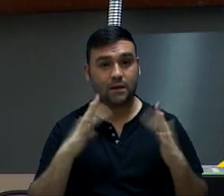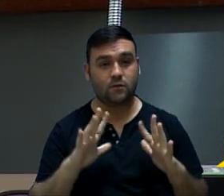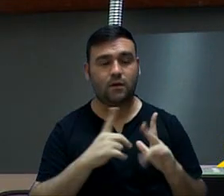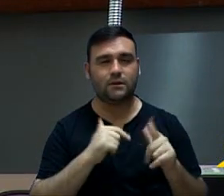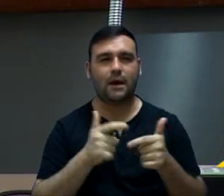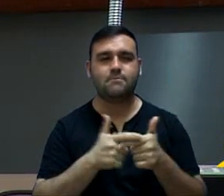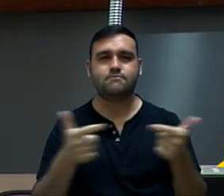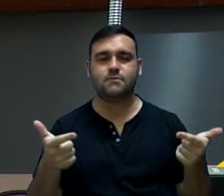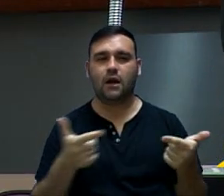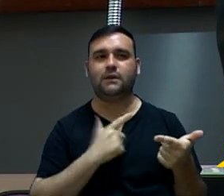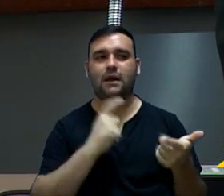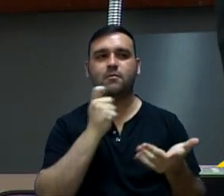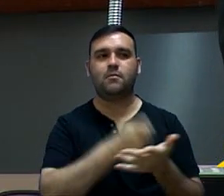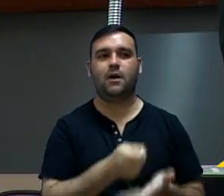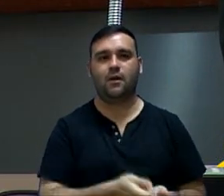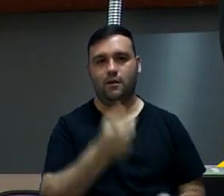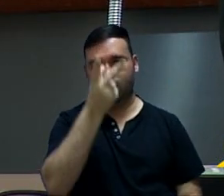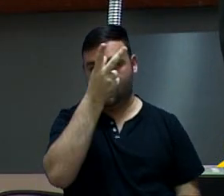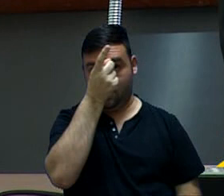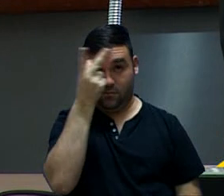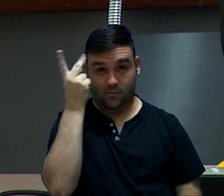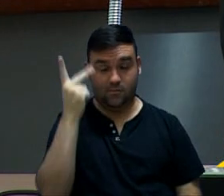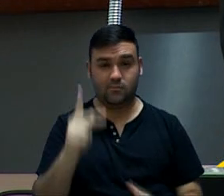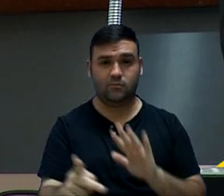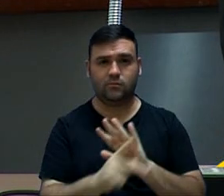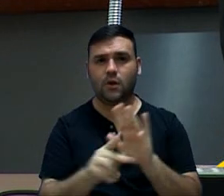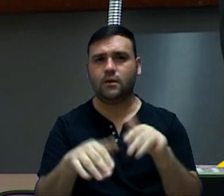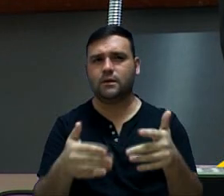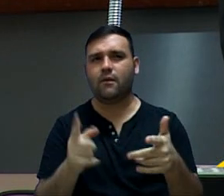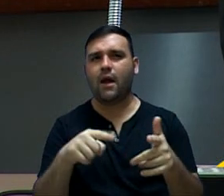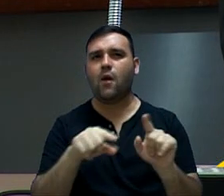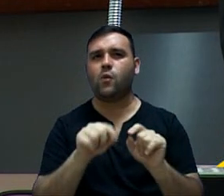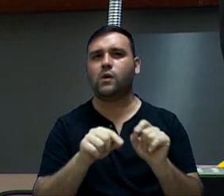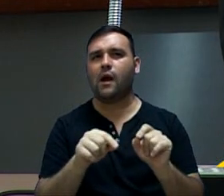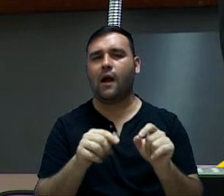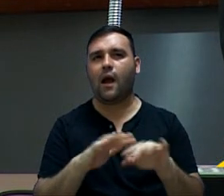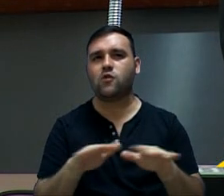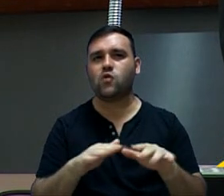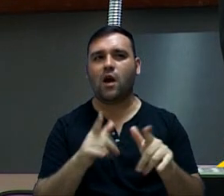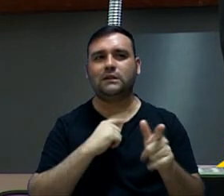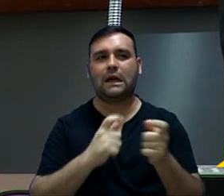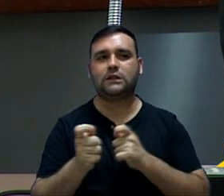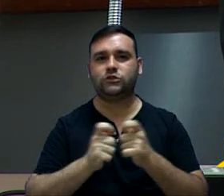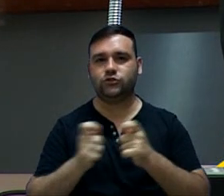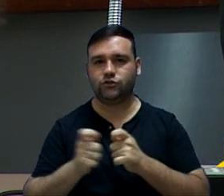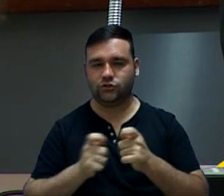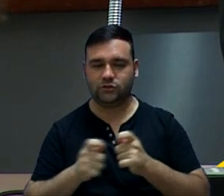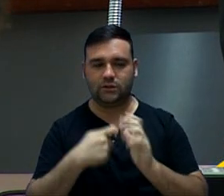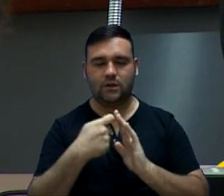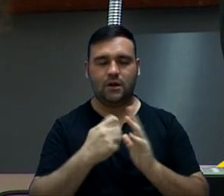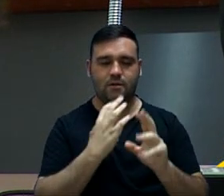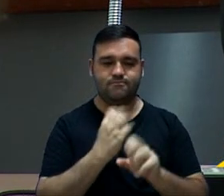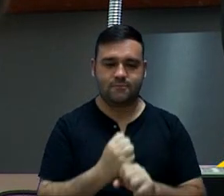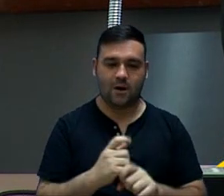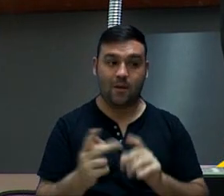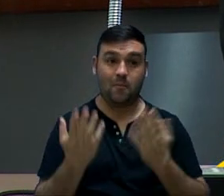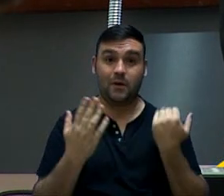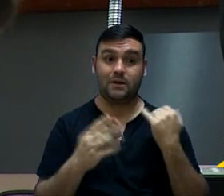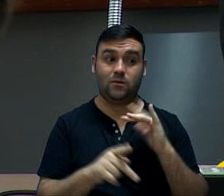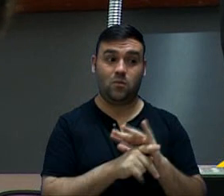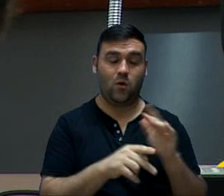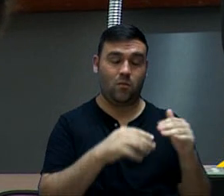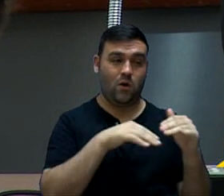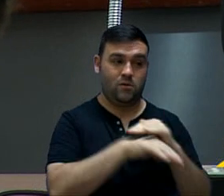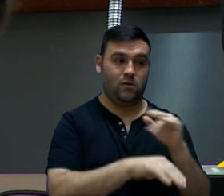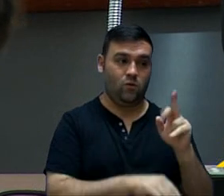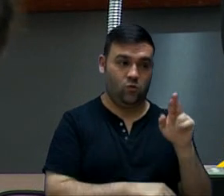aumentou o custo para a Prefeitura. Então, foi só uma questão de orçamento. O orçamento fazia parte da URBIS, do Caixa